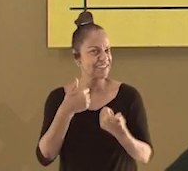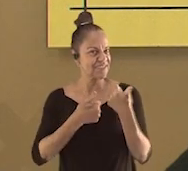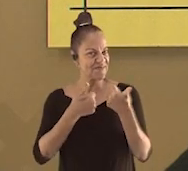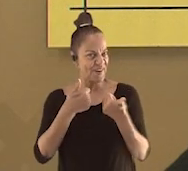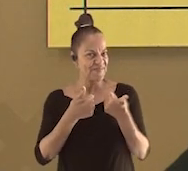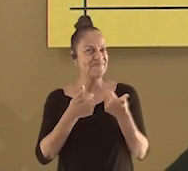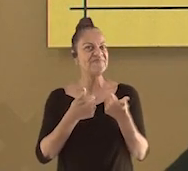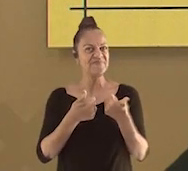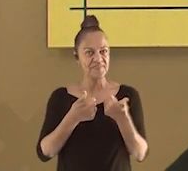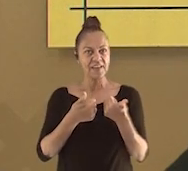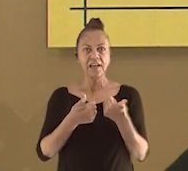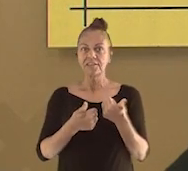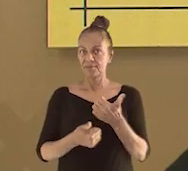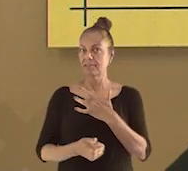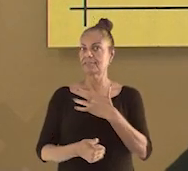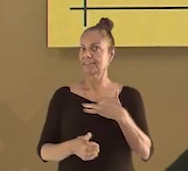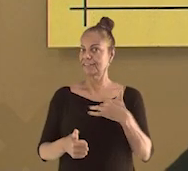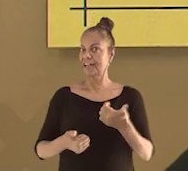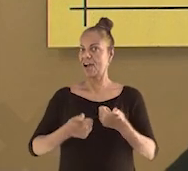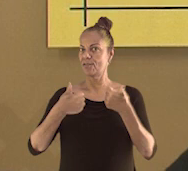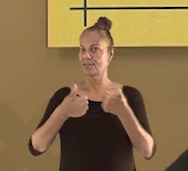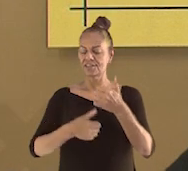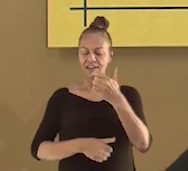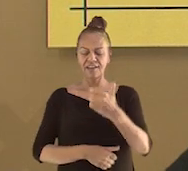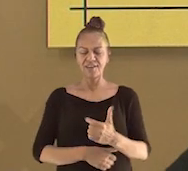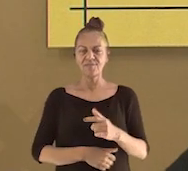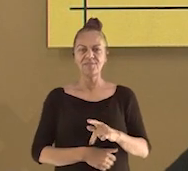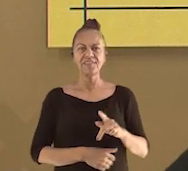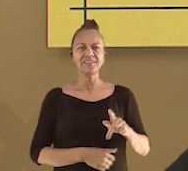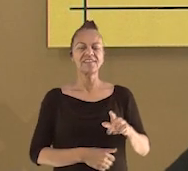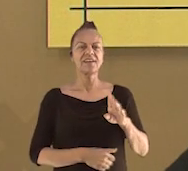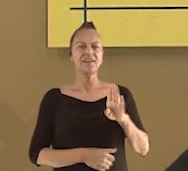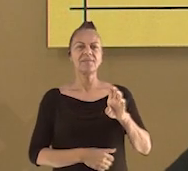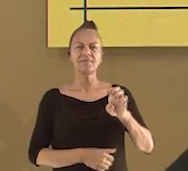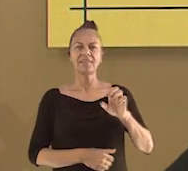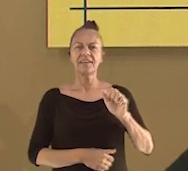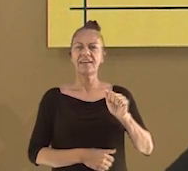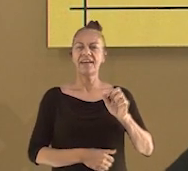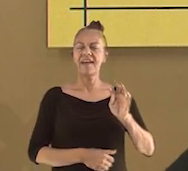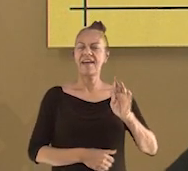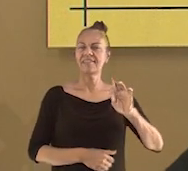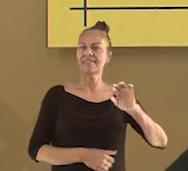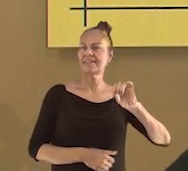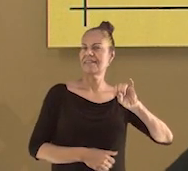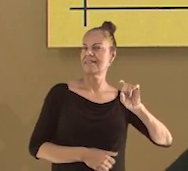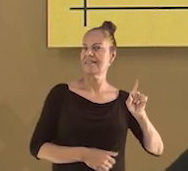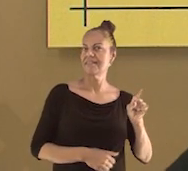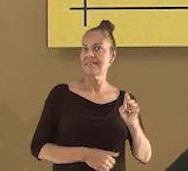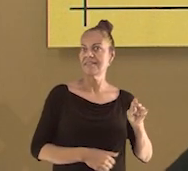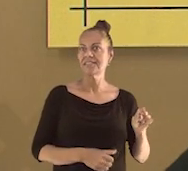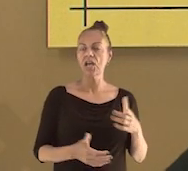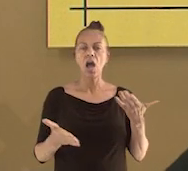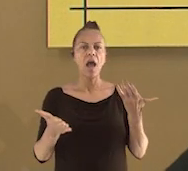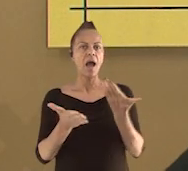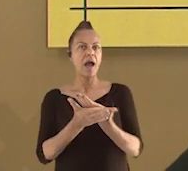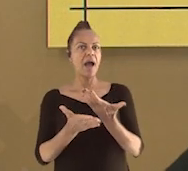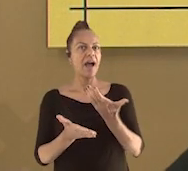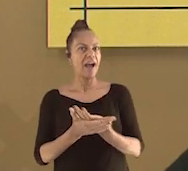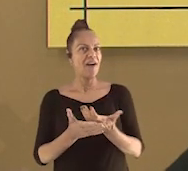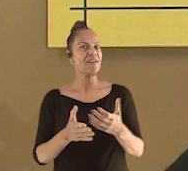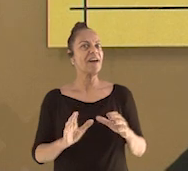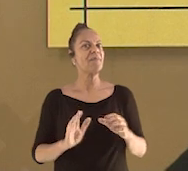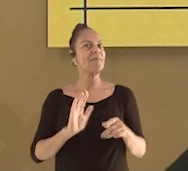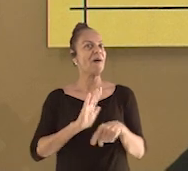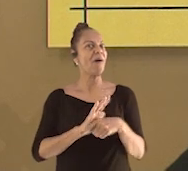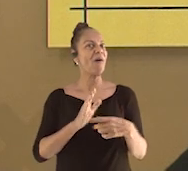muito bem e com saúde. Eu sou a professora Beatriz Celeste e esta é uma aula voltada para as turmas do segundo ciclo da